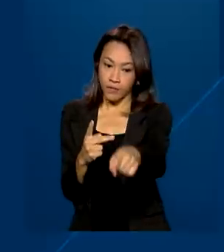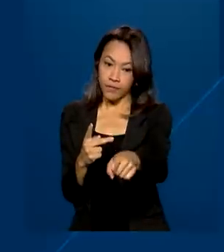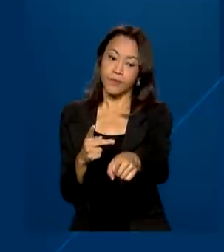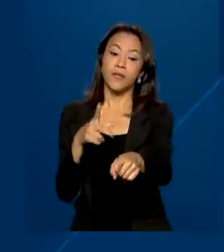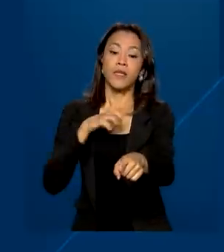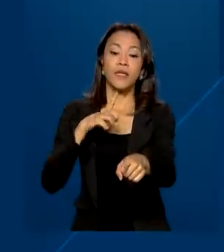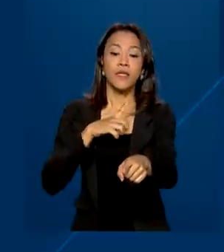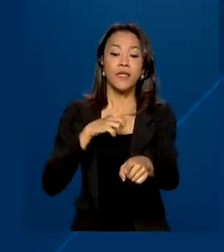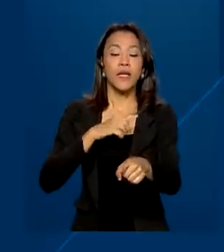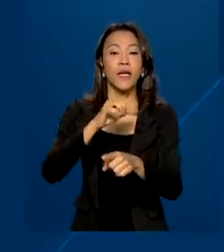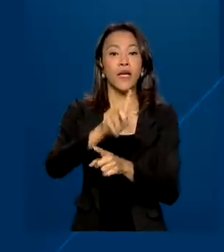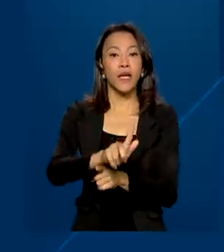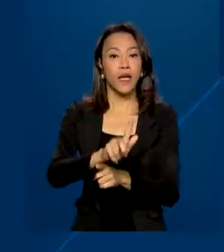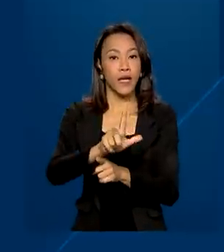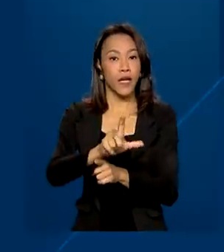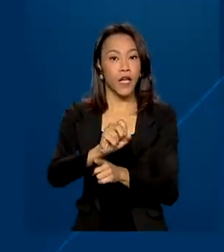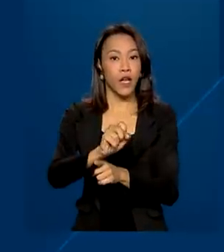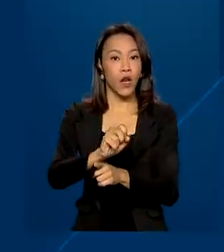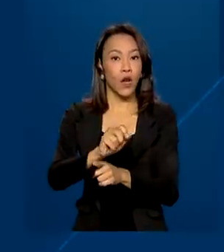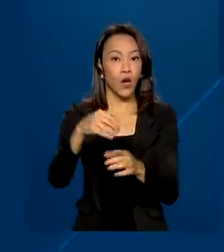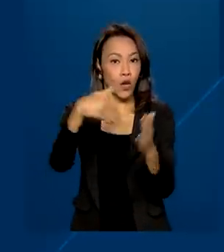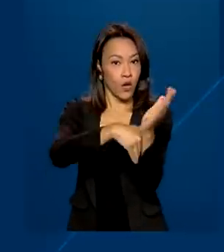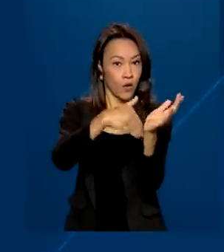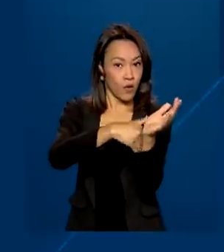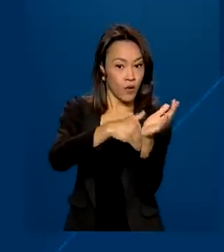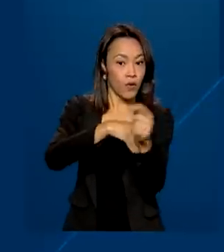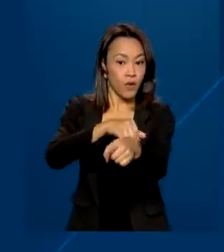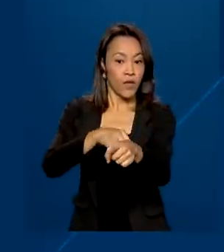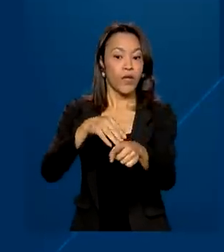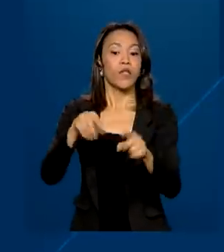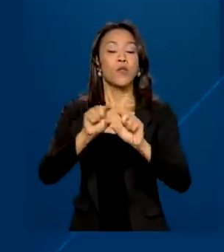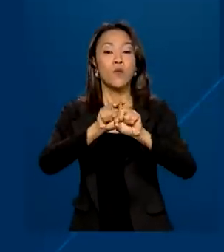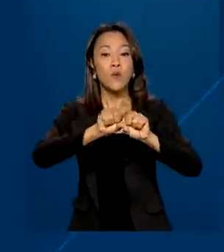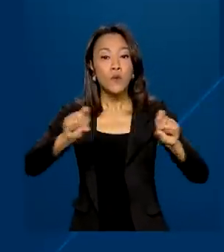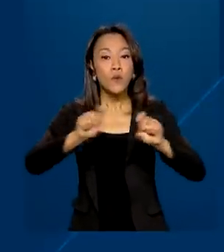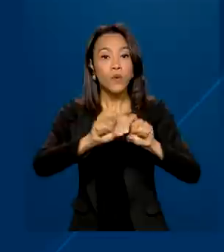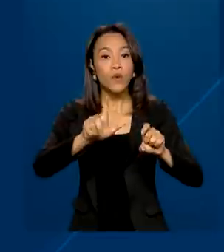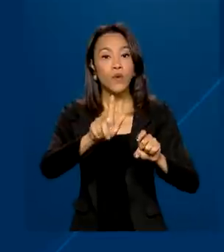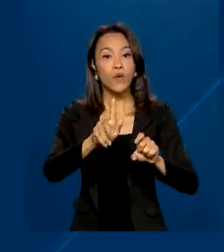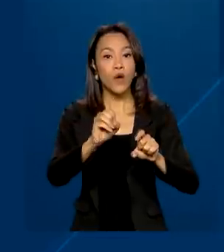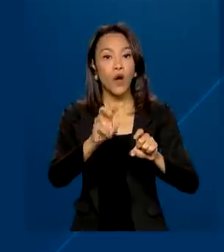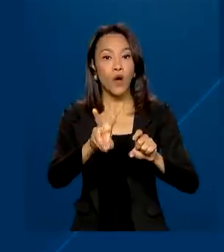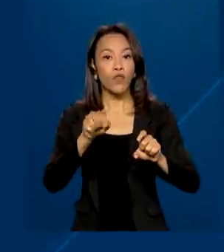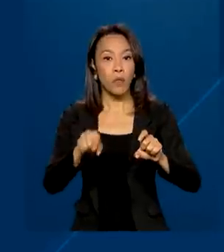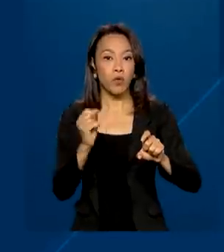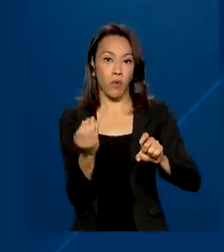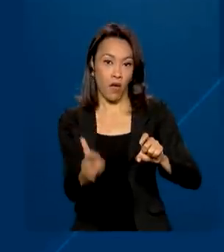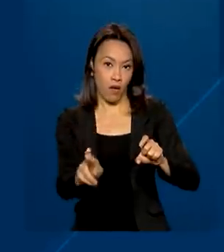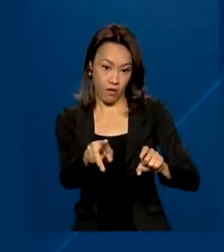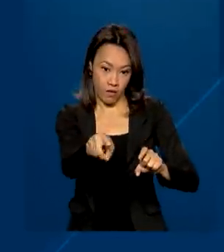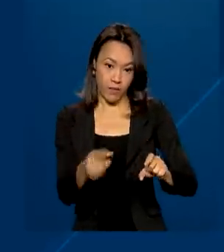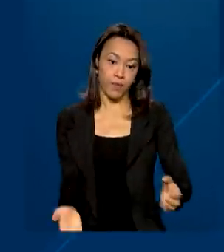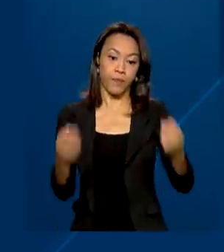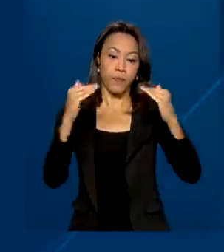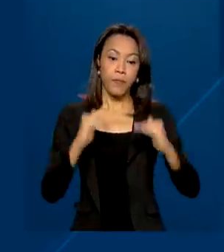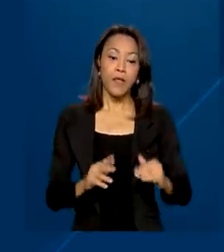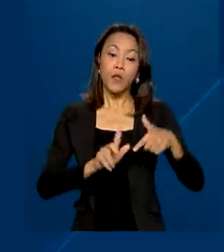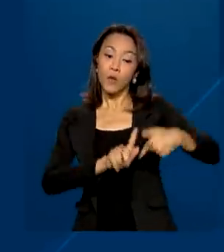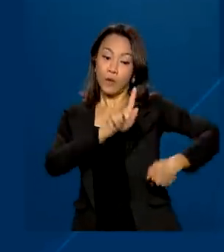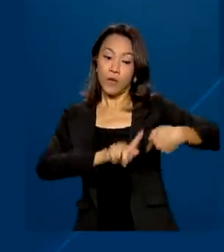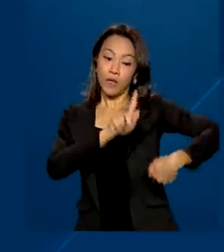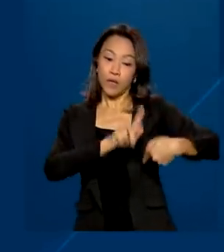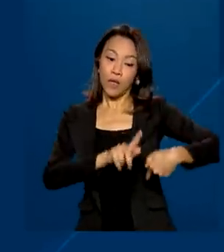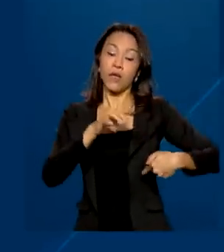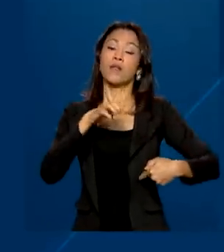possuírem login no site gov.br. Outra exigência é que o DETRAN, onde o veículo está registrado,